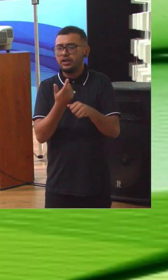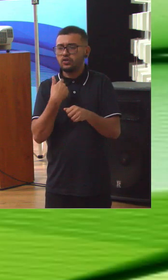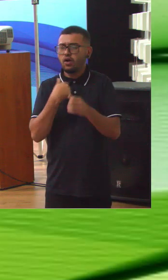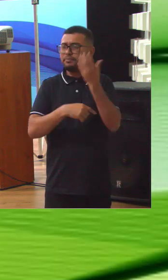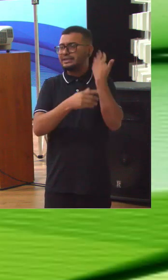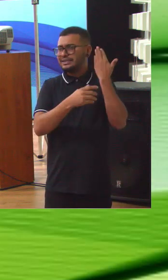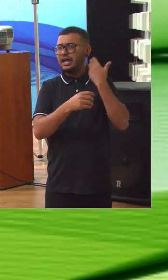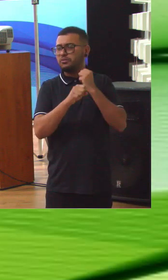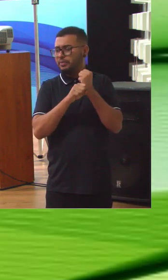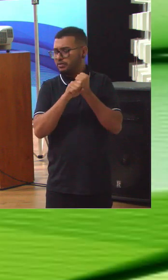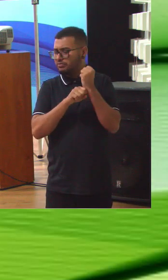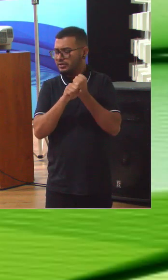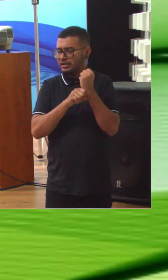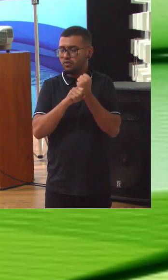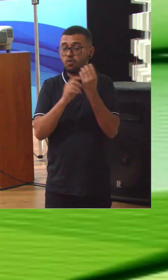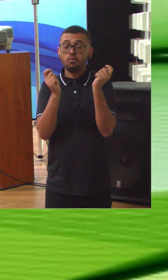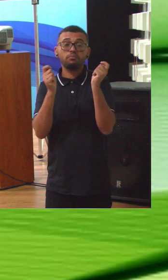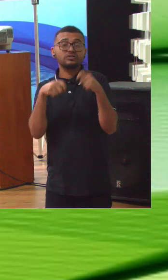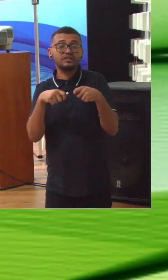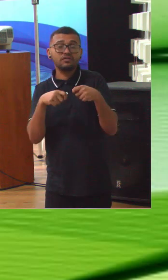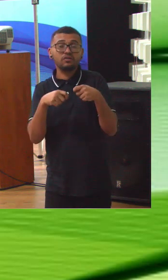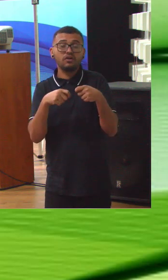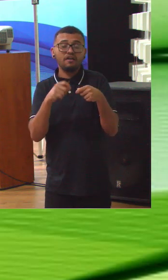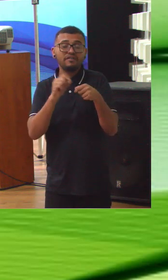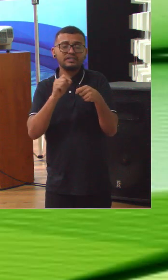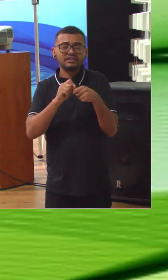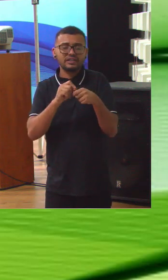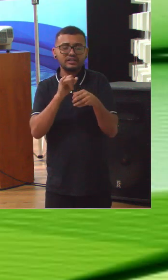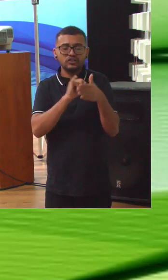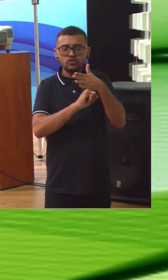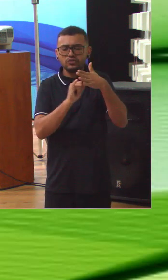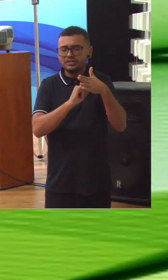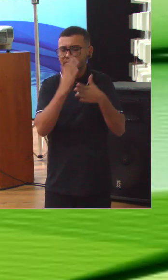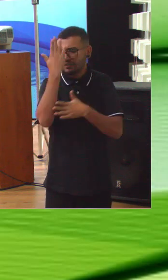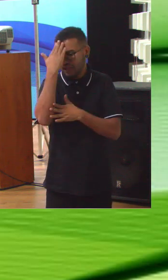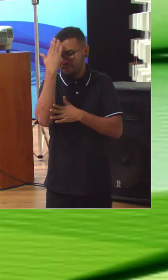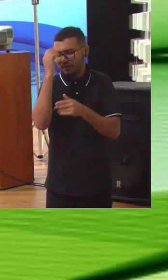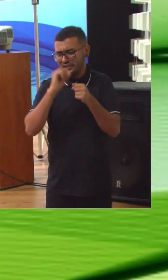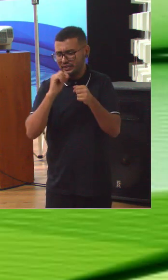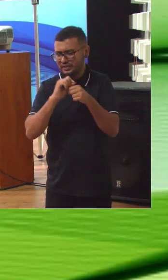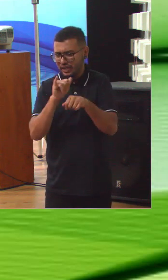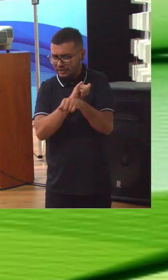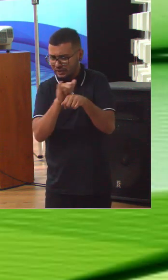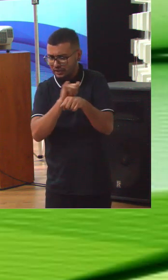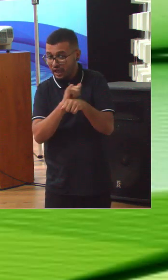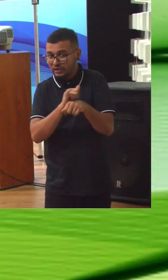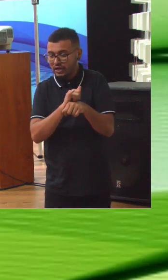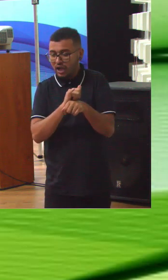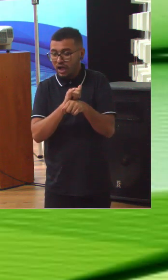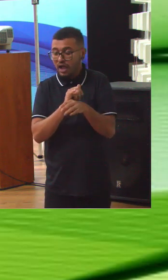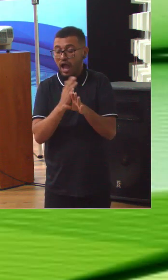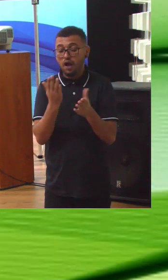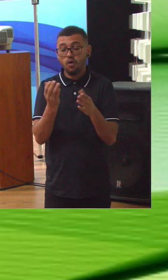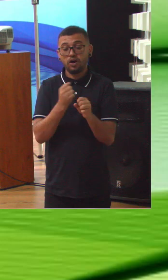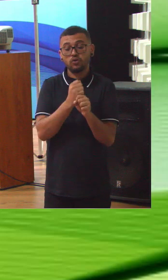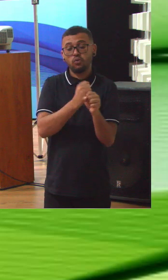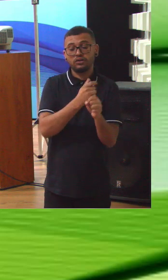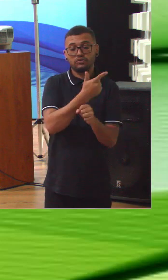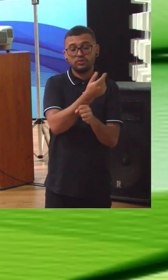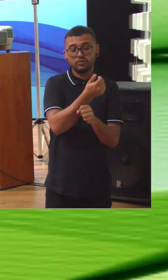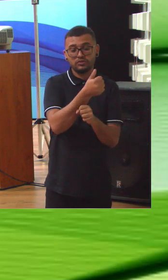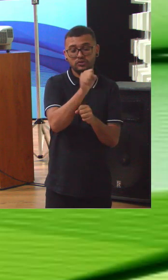sobre a capacidade das organizações de fazer o processo de planejamento estratégico. Agora nós tivemos de 2018 para